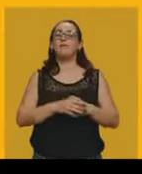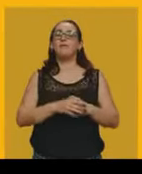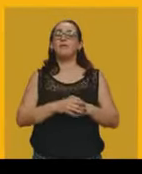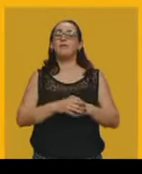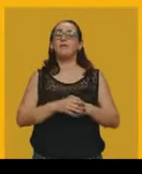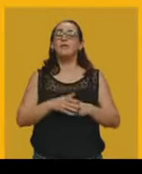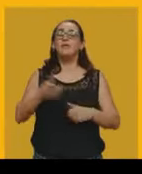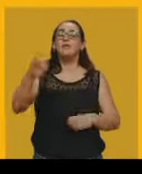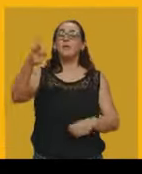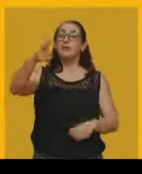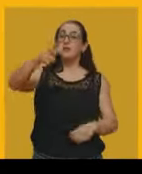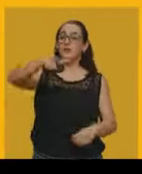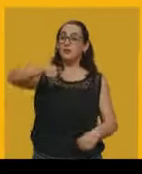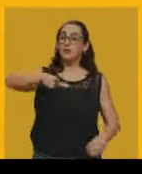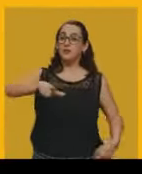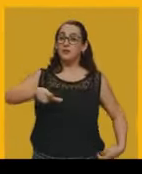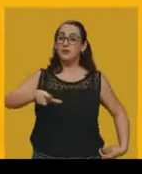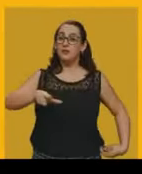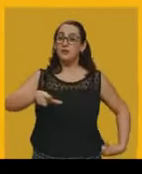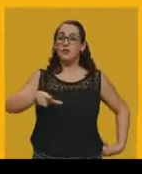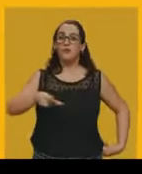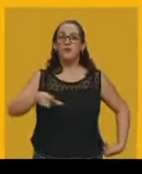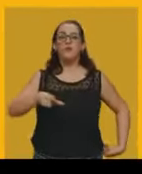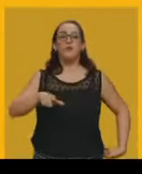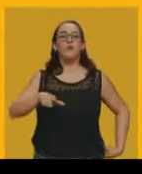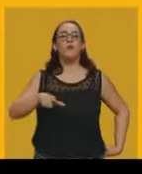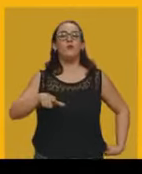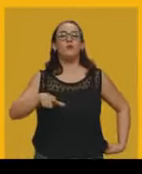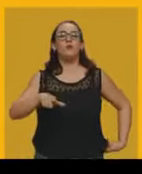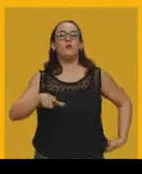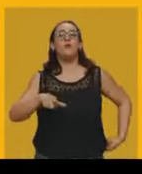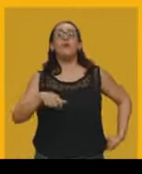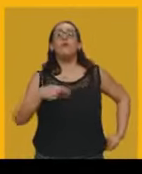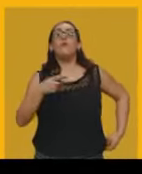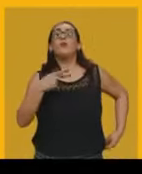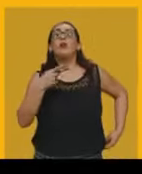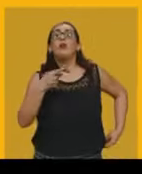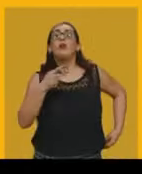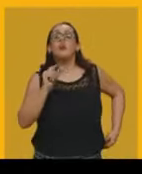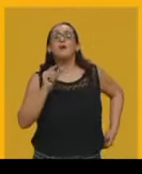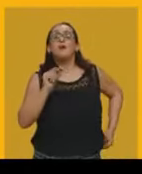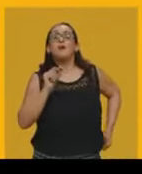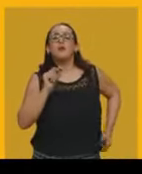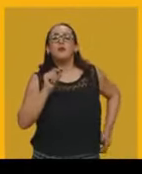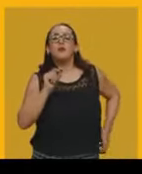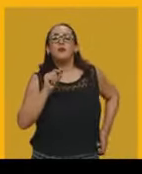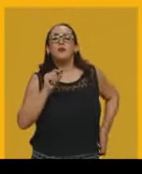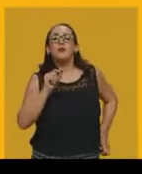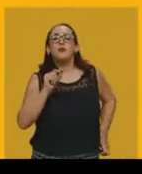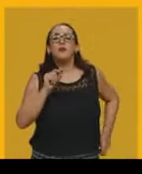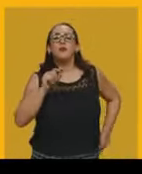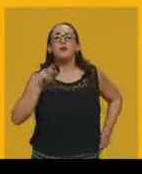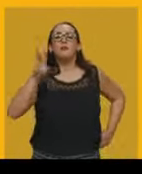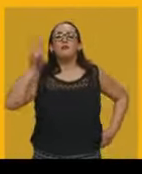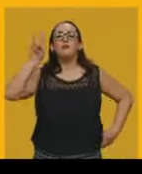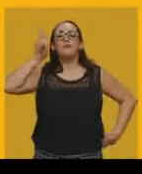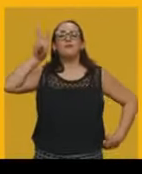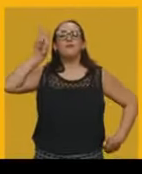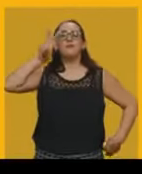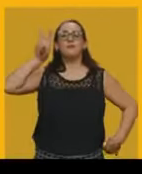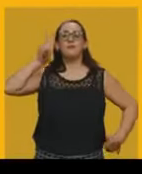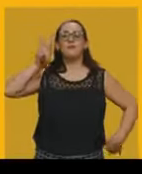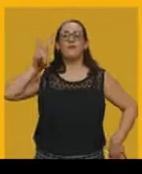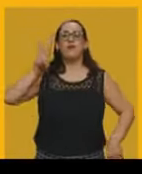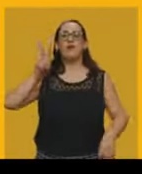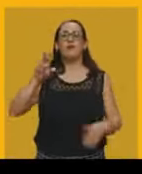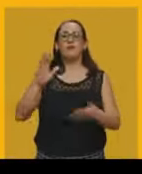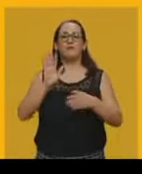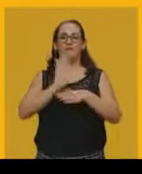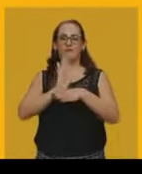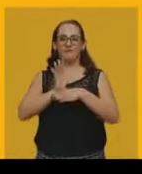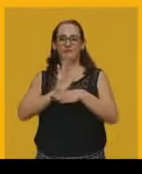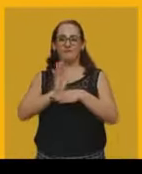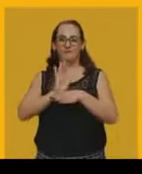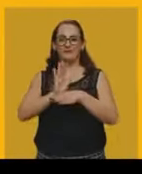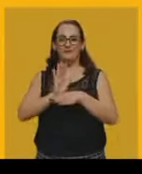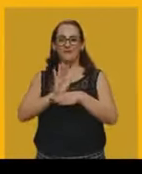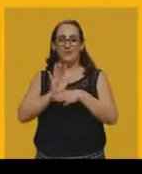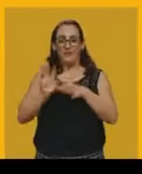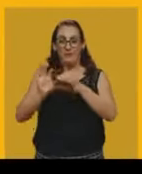vez eu volto a dizer que a história do cinema está intimamente ligada à história da